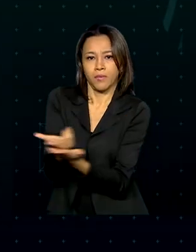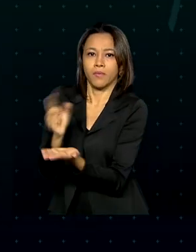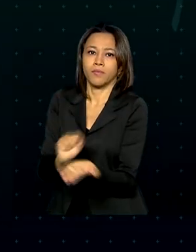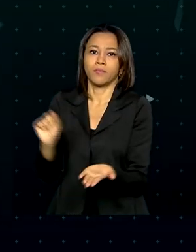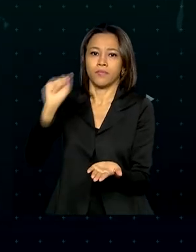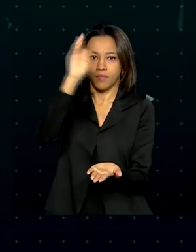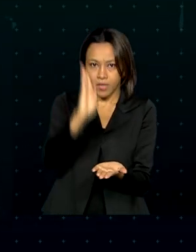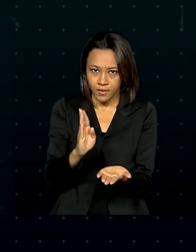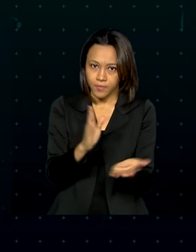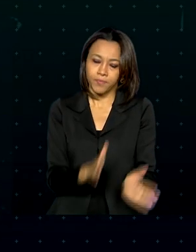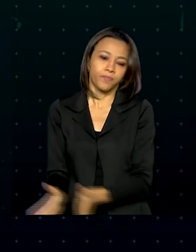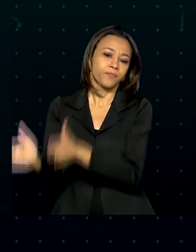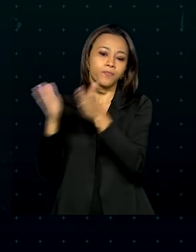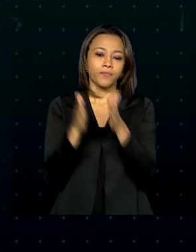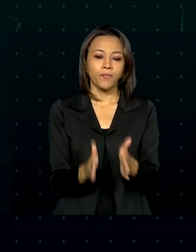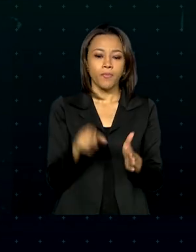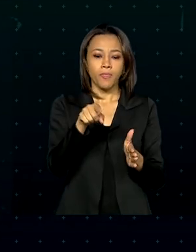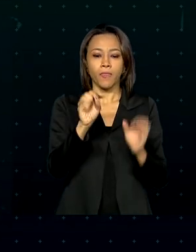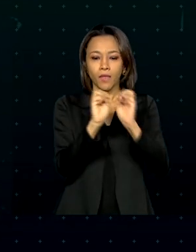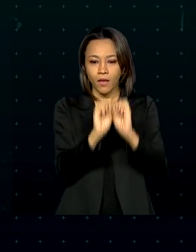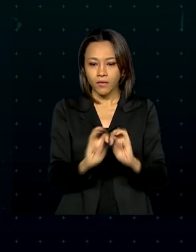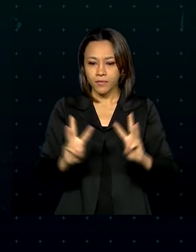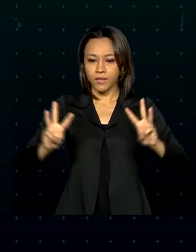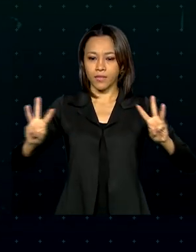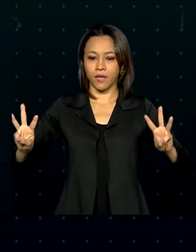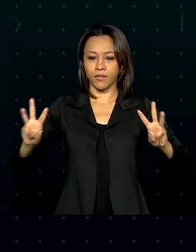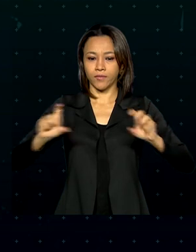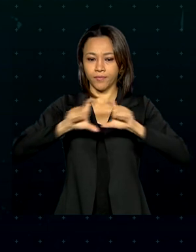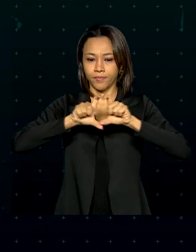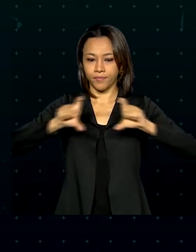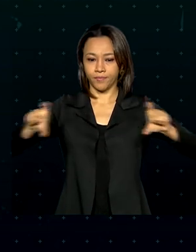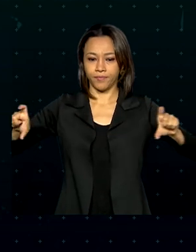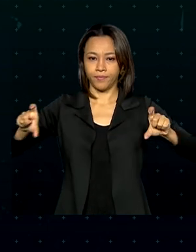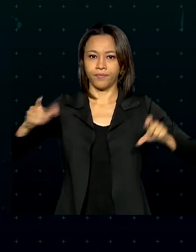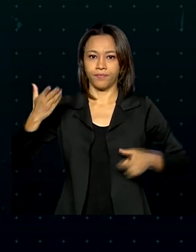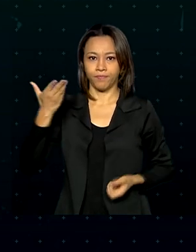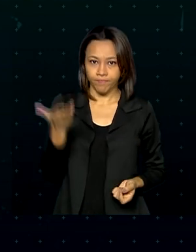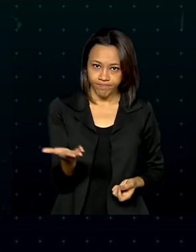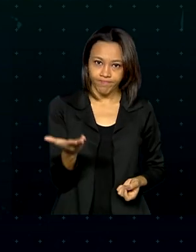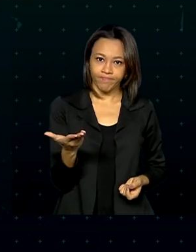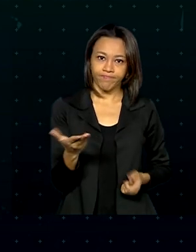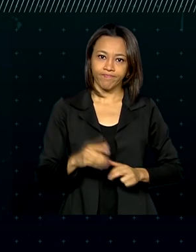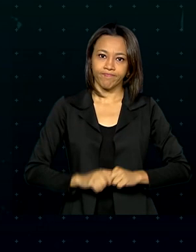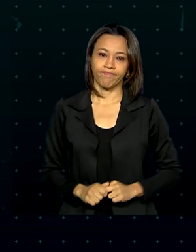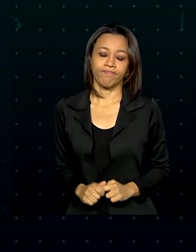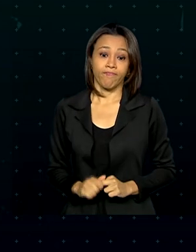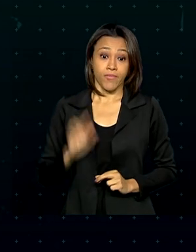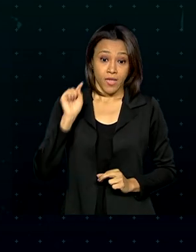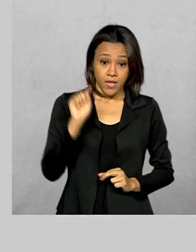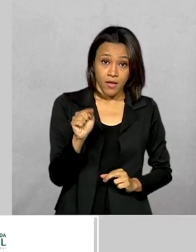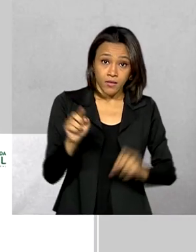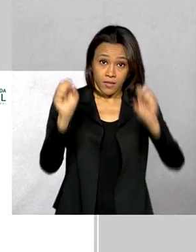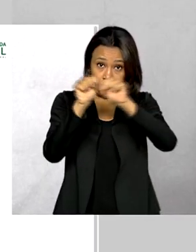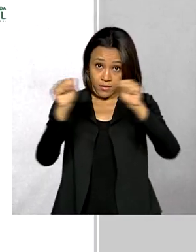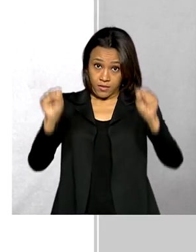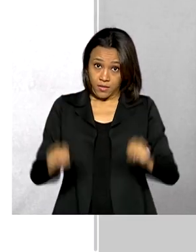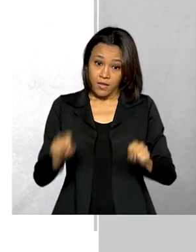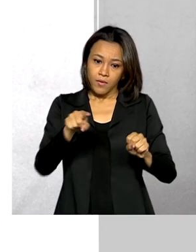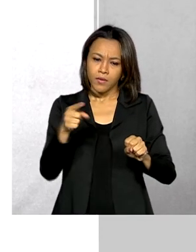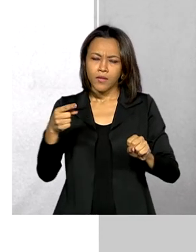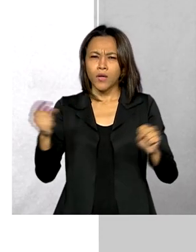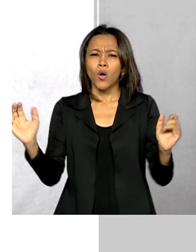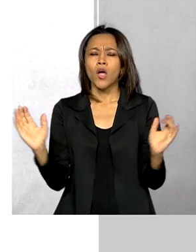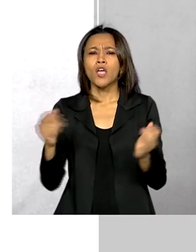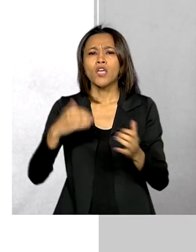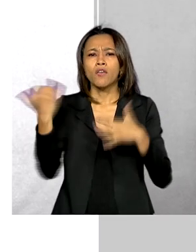O site é o localizasus.saude.gov.br. A plataforma centraliza as